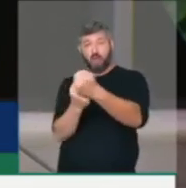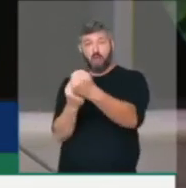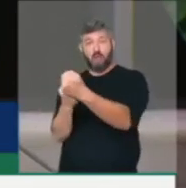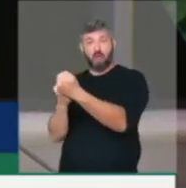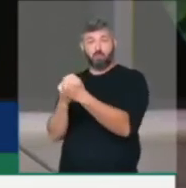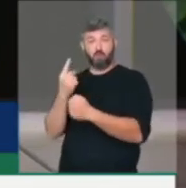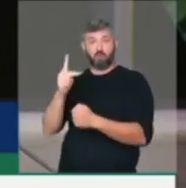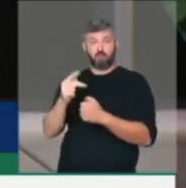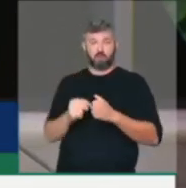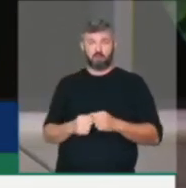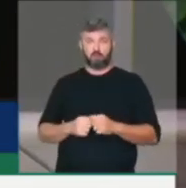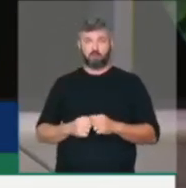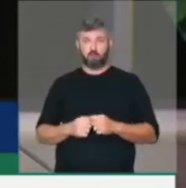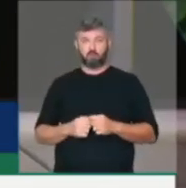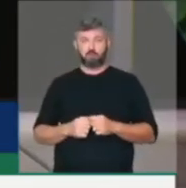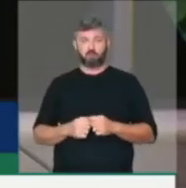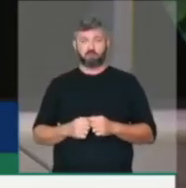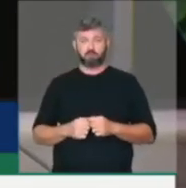Lamentavelmente, para governar esse país.